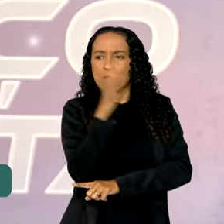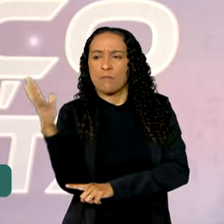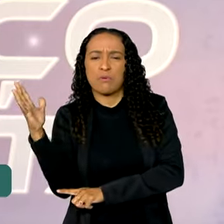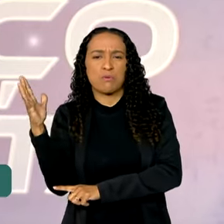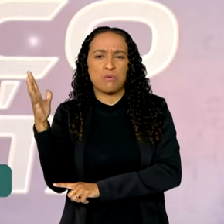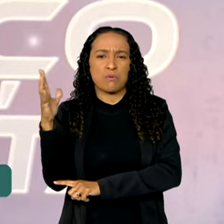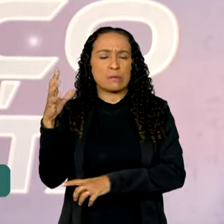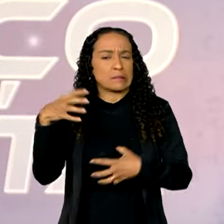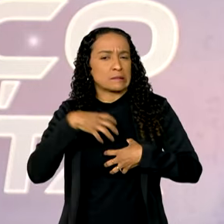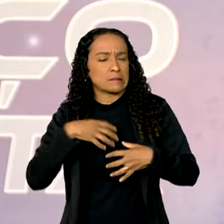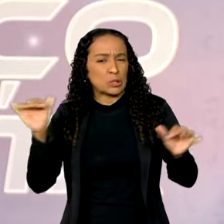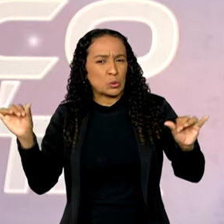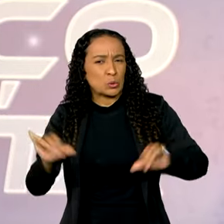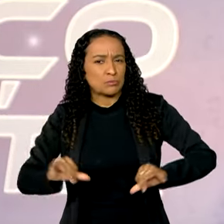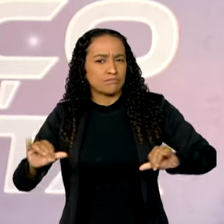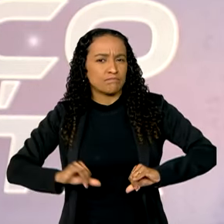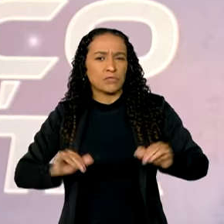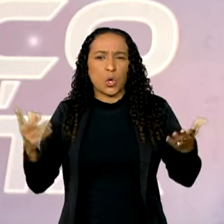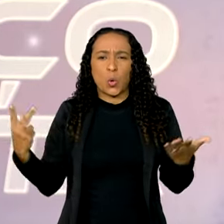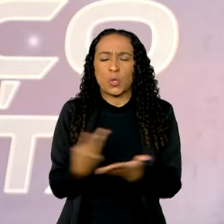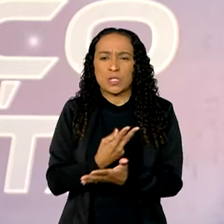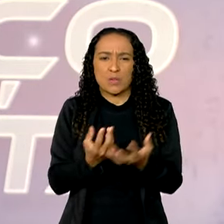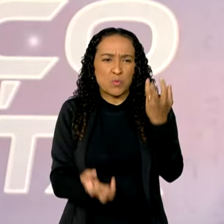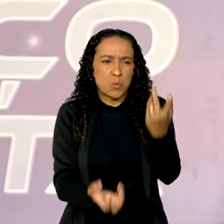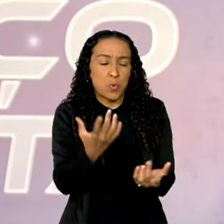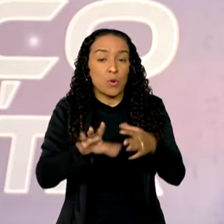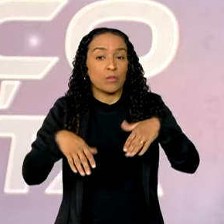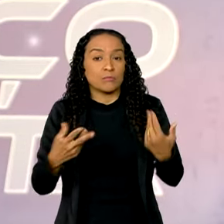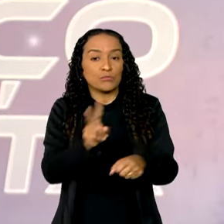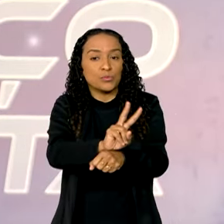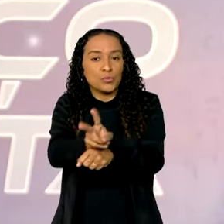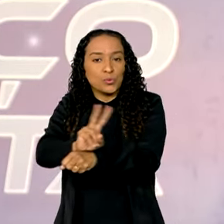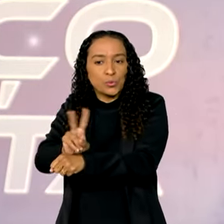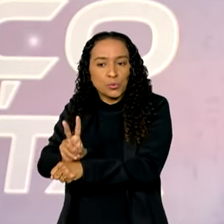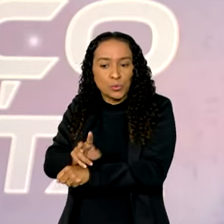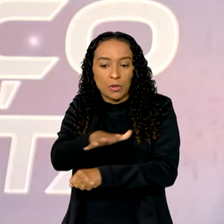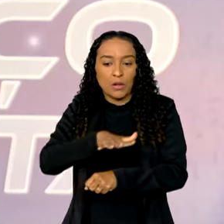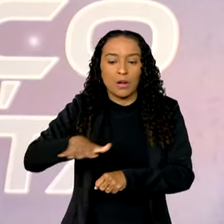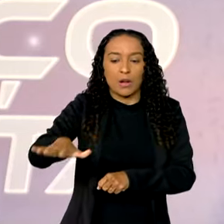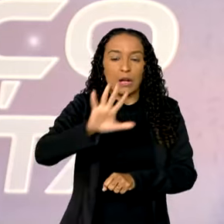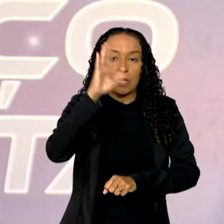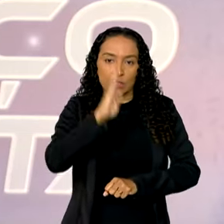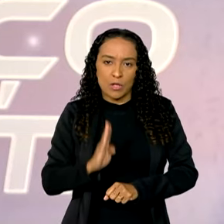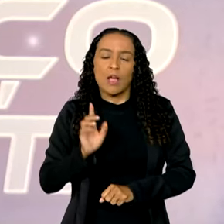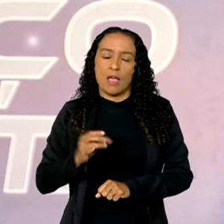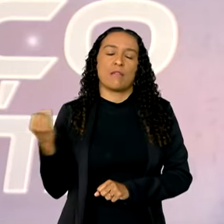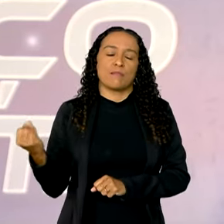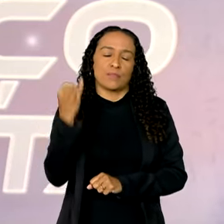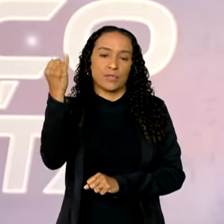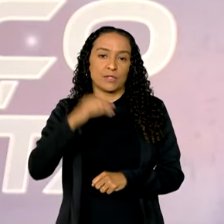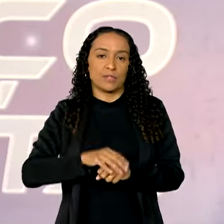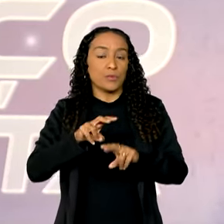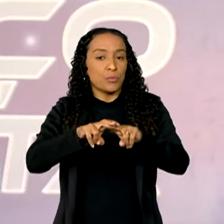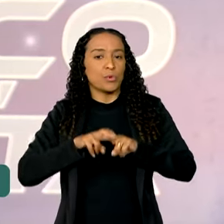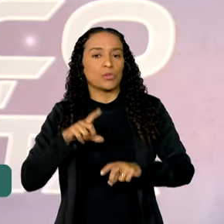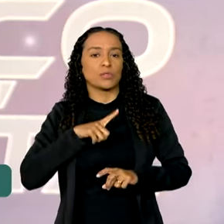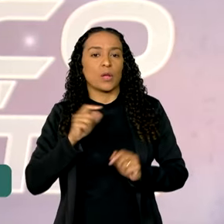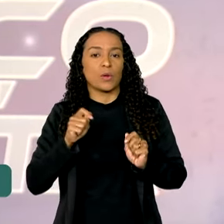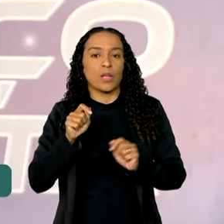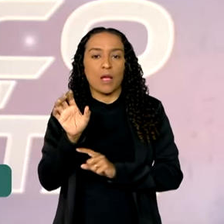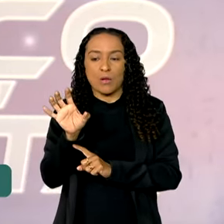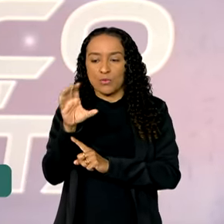sofrendo, essas queimadas. Então, o monitoramento do território nacional é extremamente importante. Para isso, nós precisamos ter